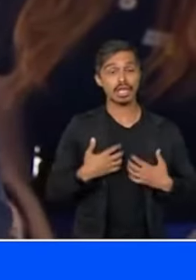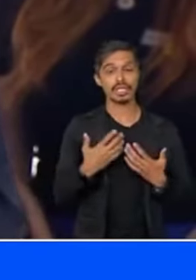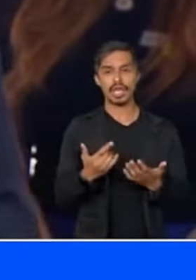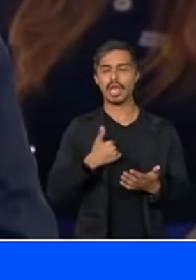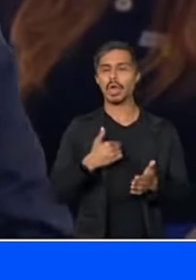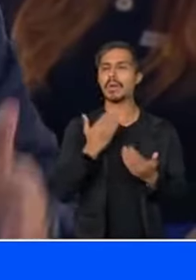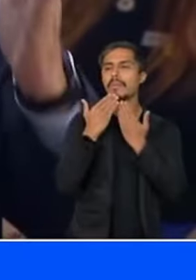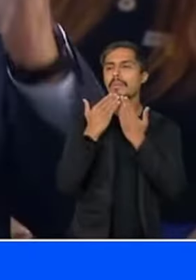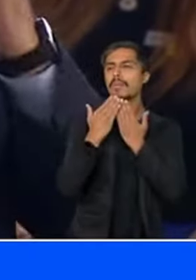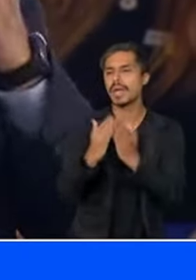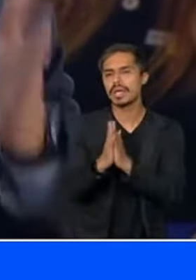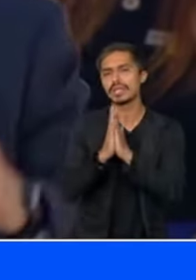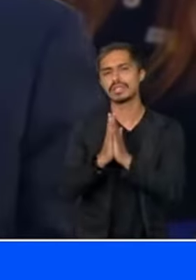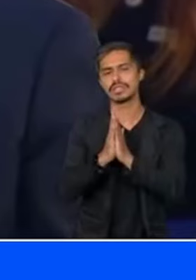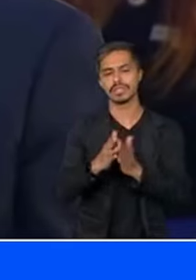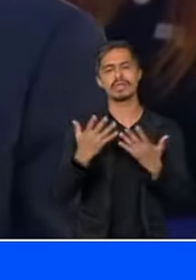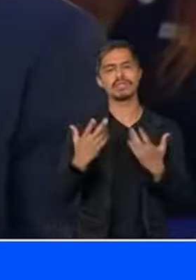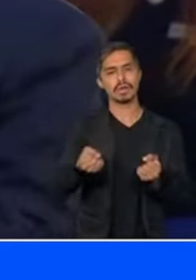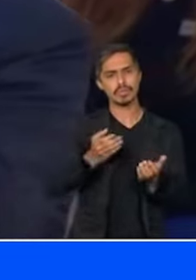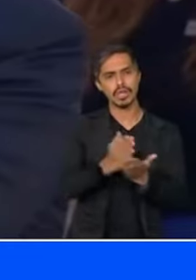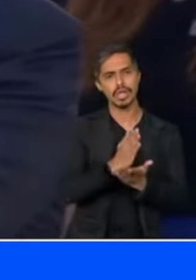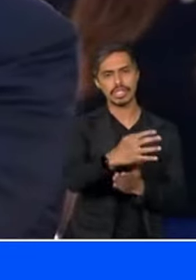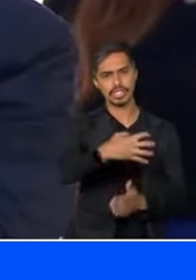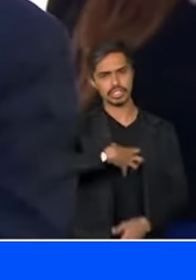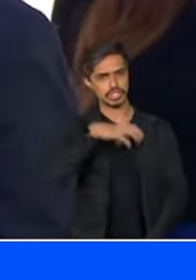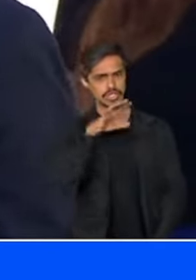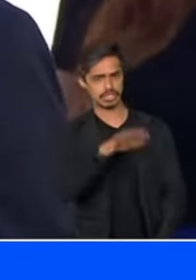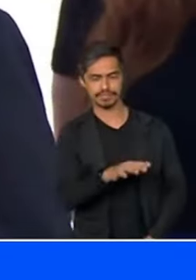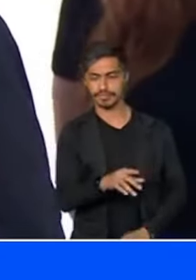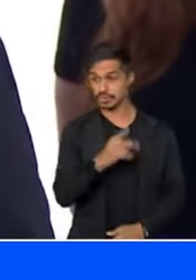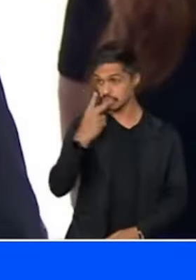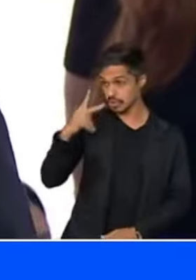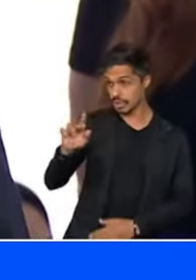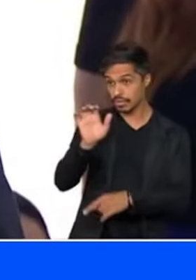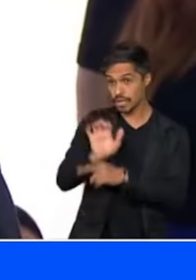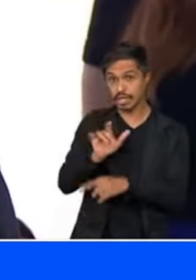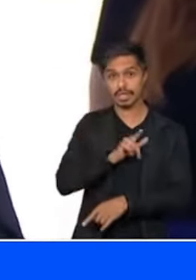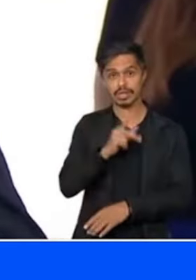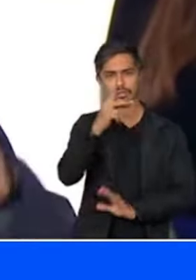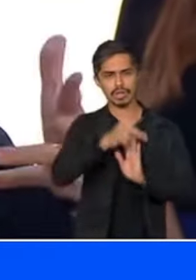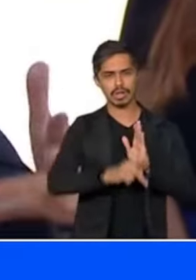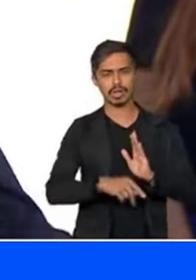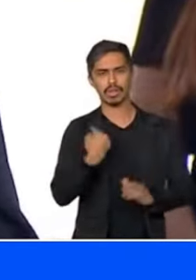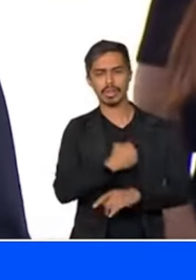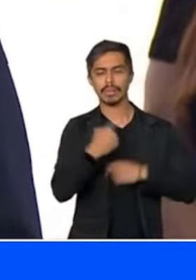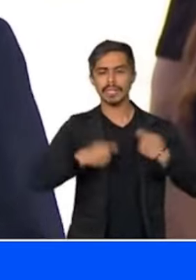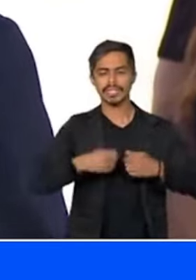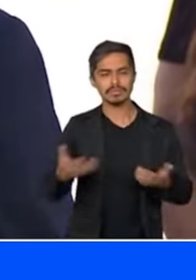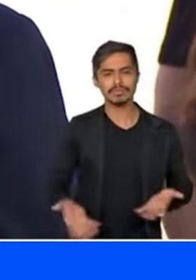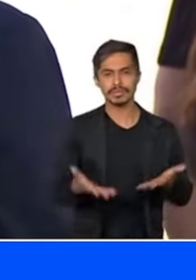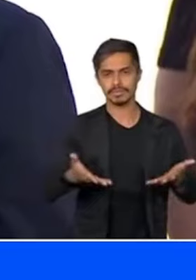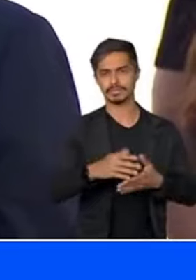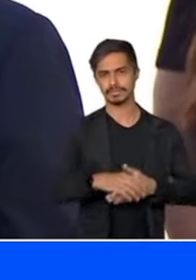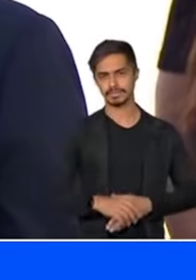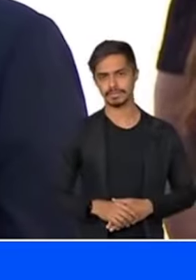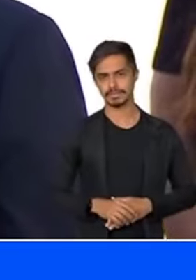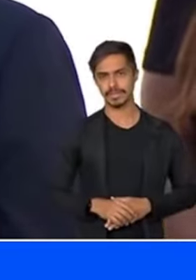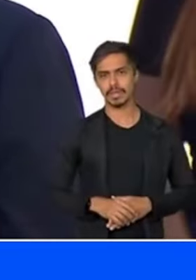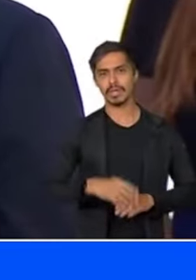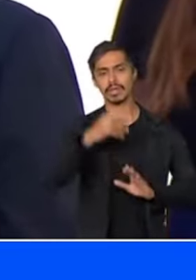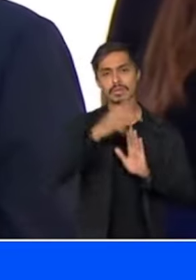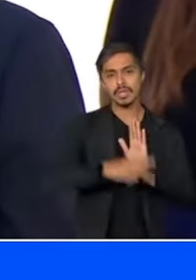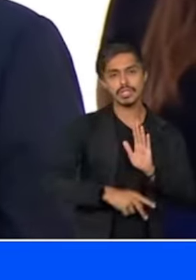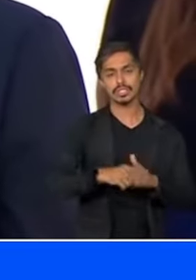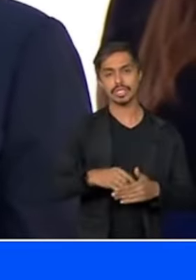lhe peço que nós vamos agora nesse caminho E no seu estado Tem um projeto Que a gente precisa tocar para frente Que é um projeto